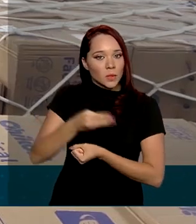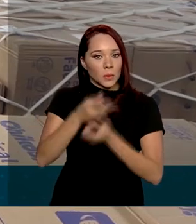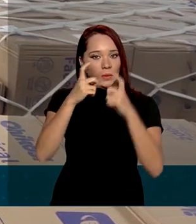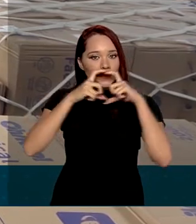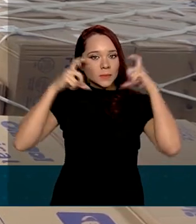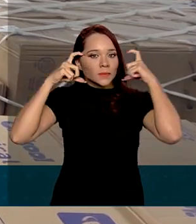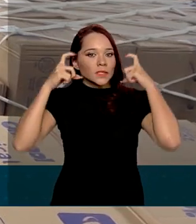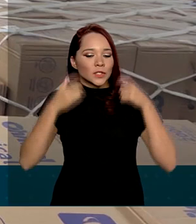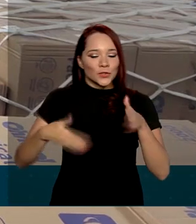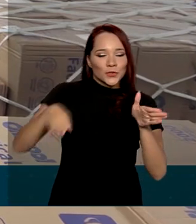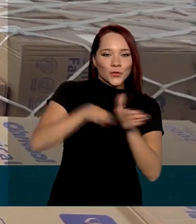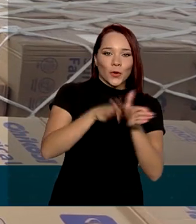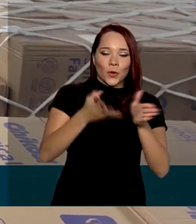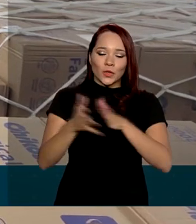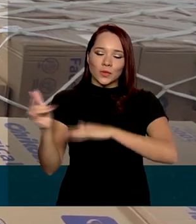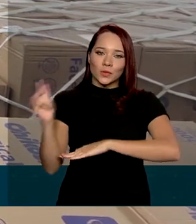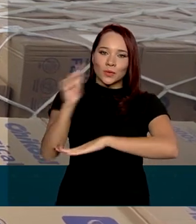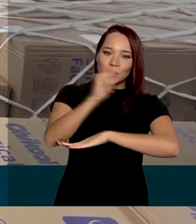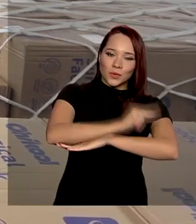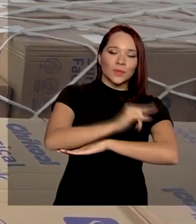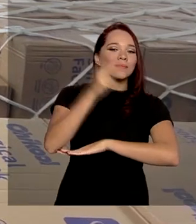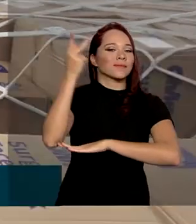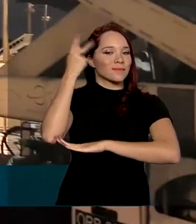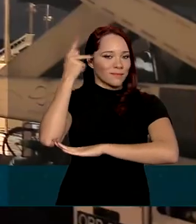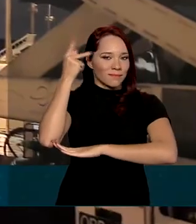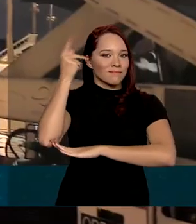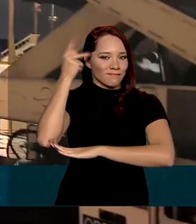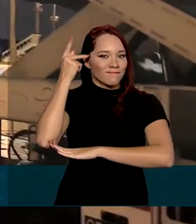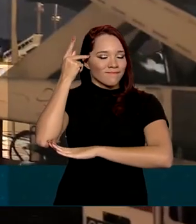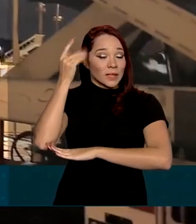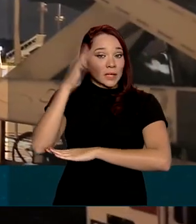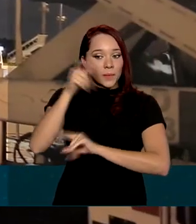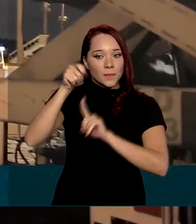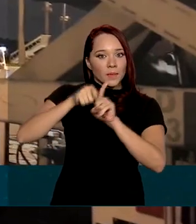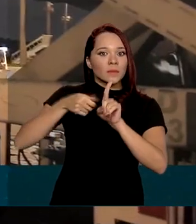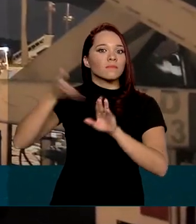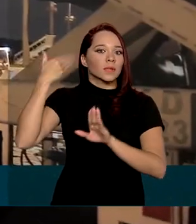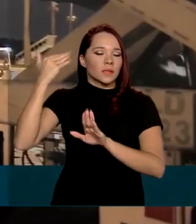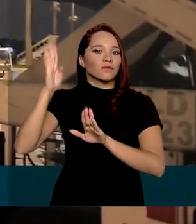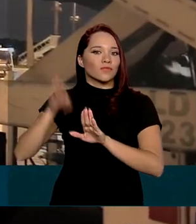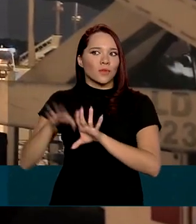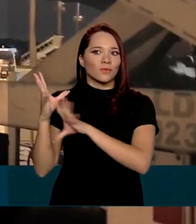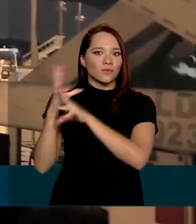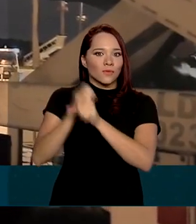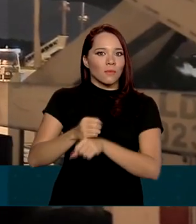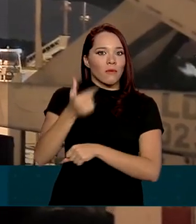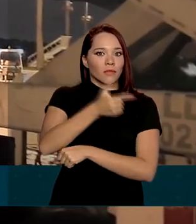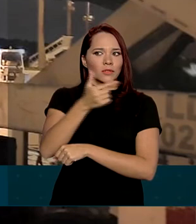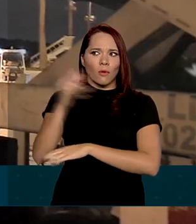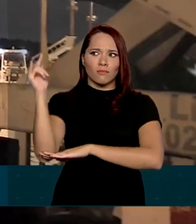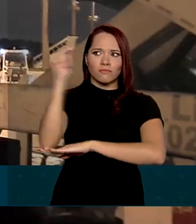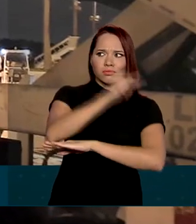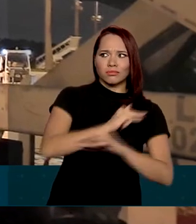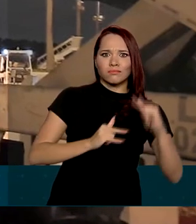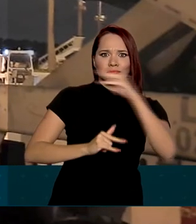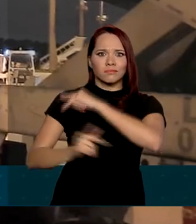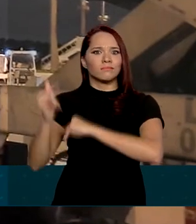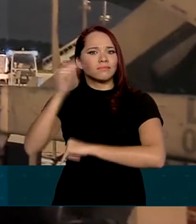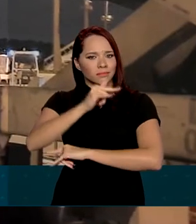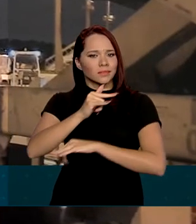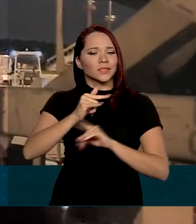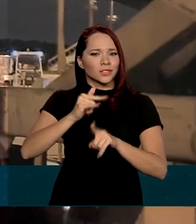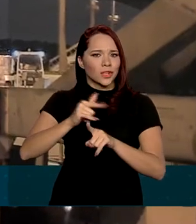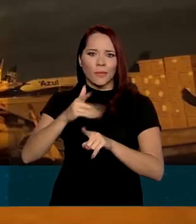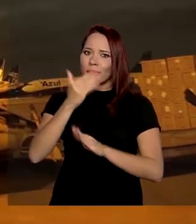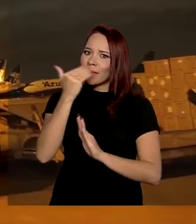chegou hoje ao aeroporto de Guarulhos, em São Paulo. Desde o mês passado, já foram 22 voos internacionais, metade do